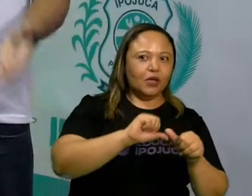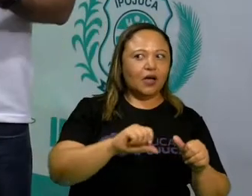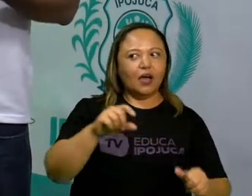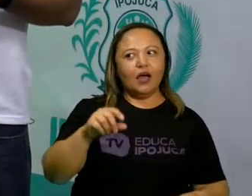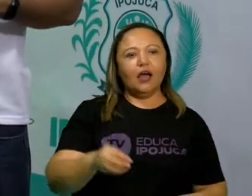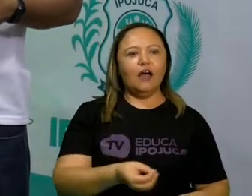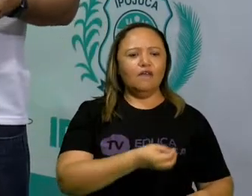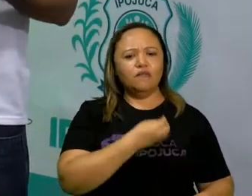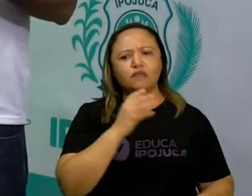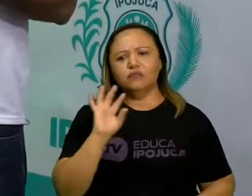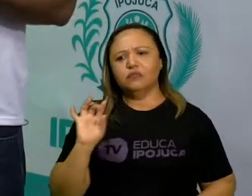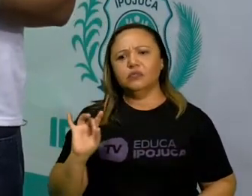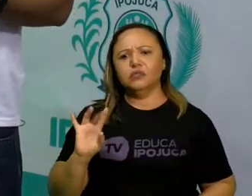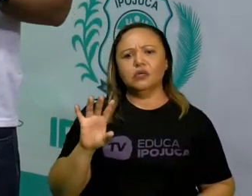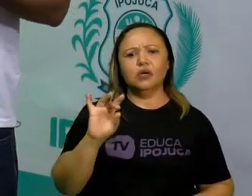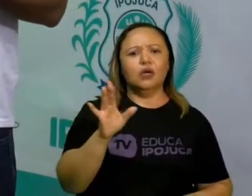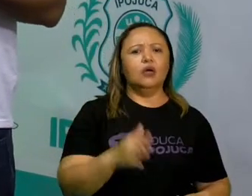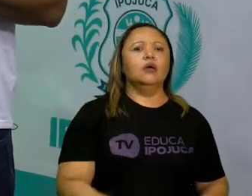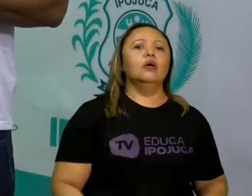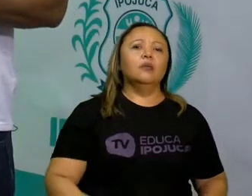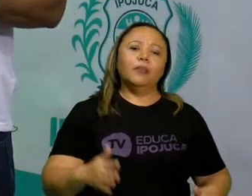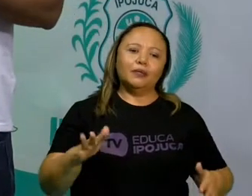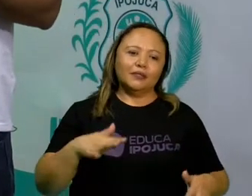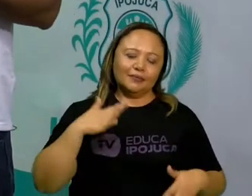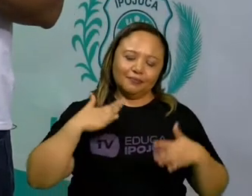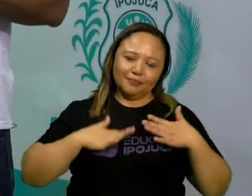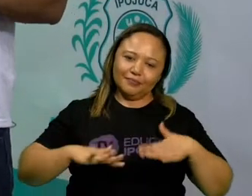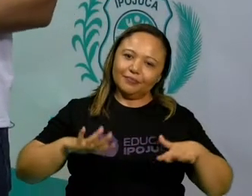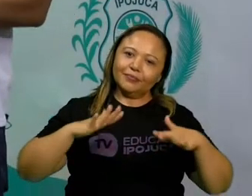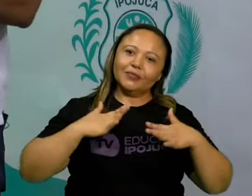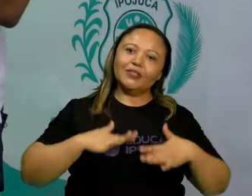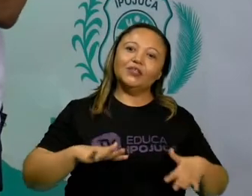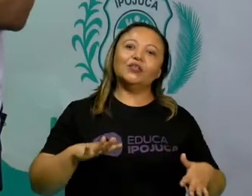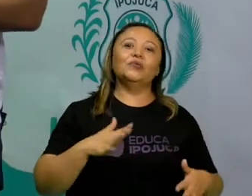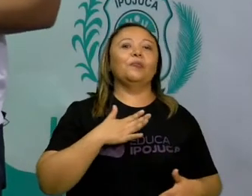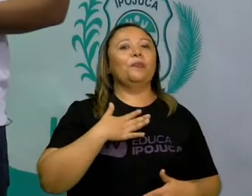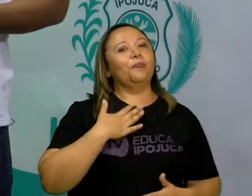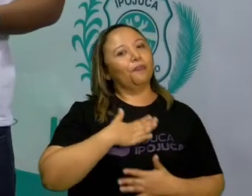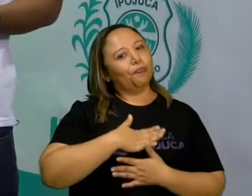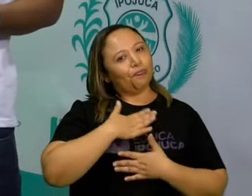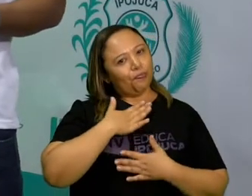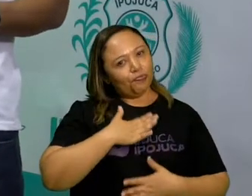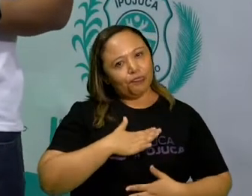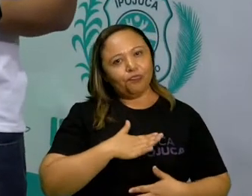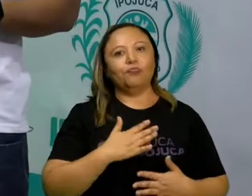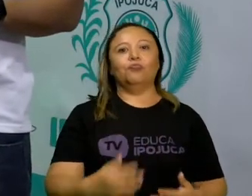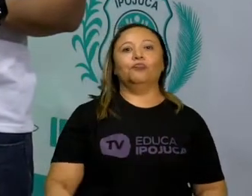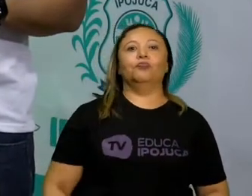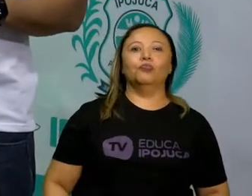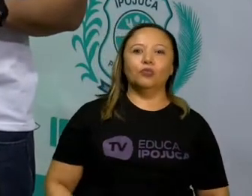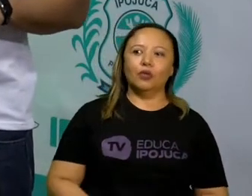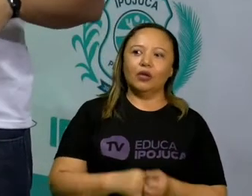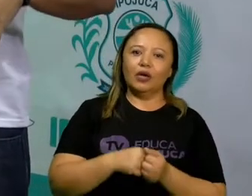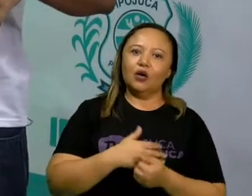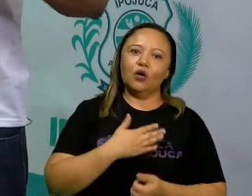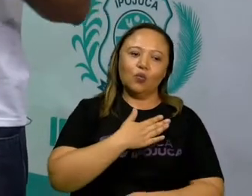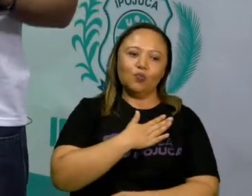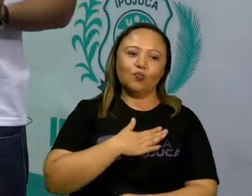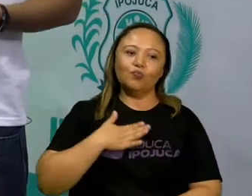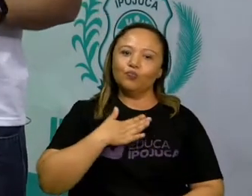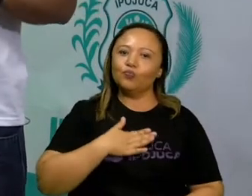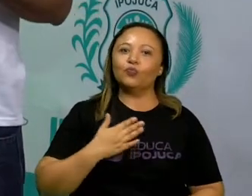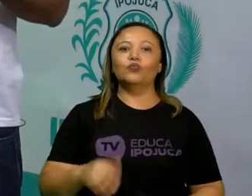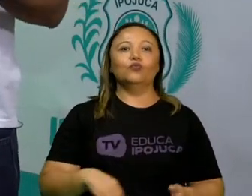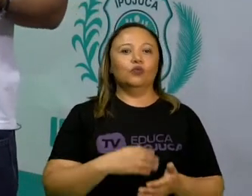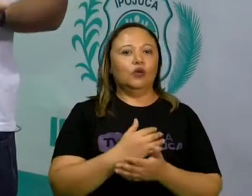para torná-la mais prazerosa, mais tranquila e mais fluida. Sendo assim, os